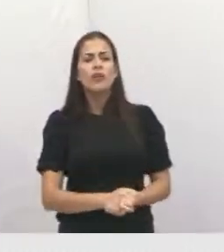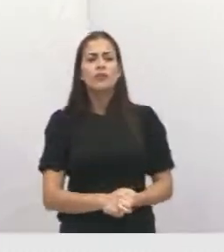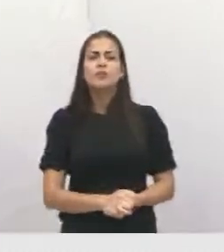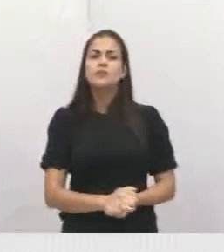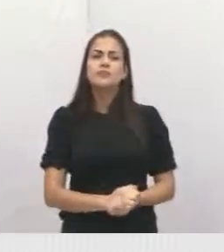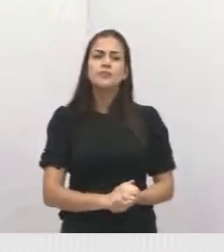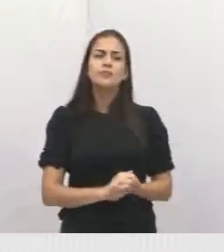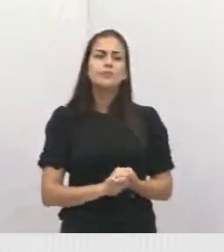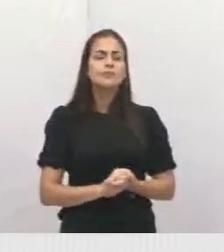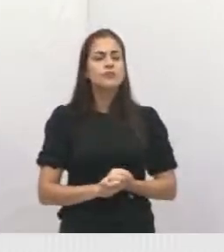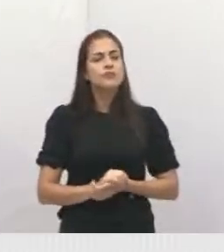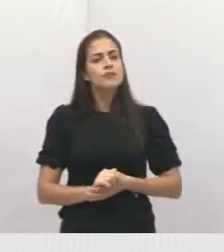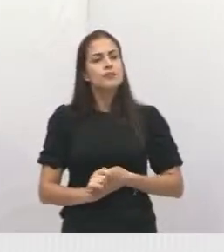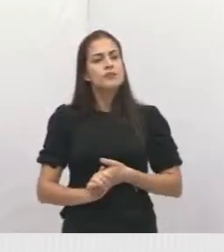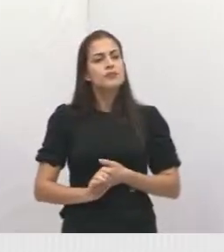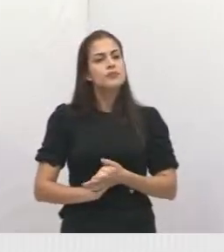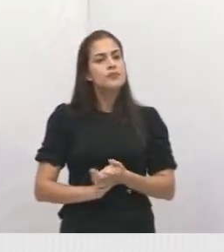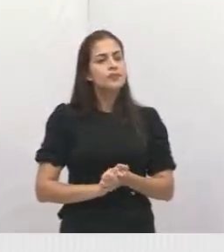Olha.